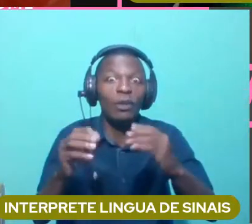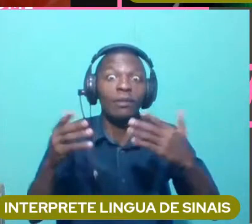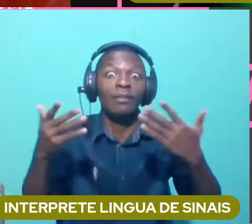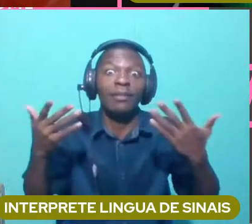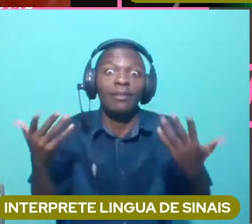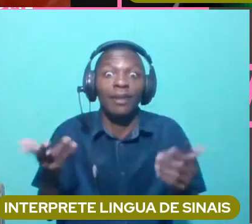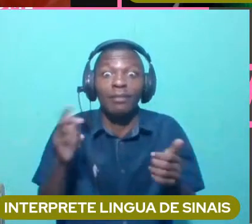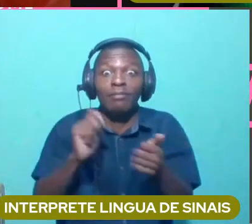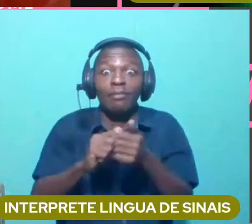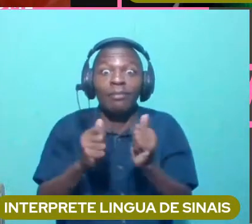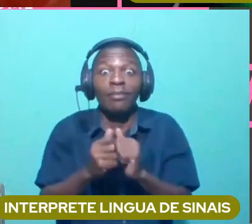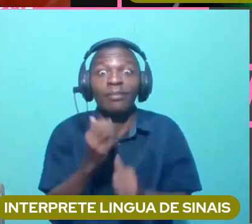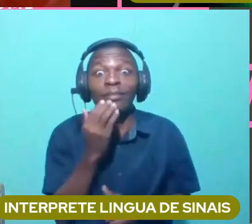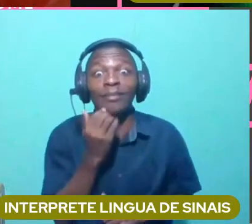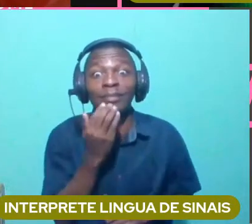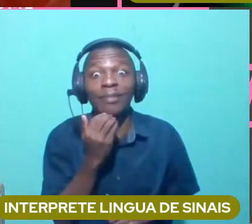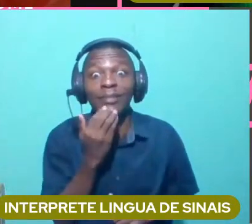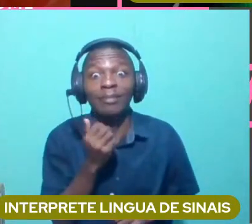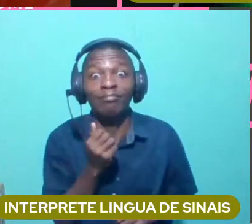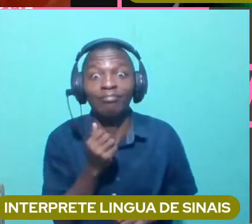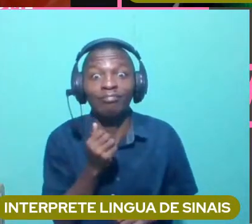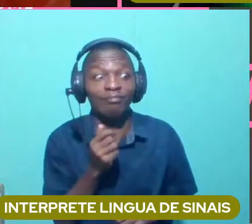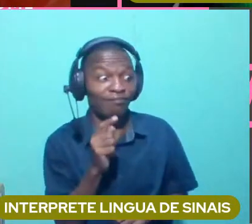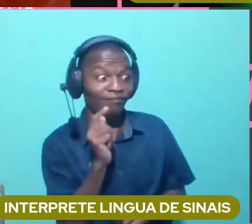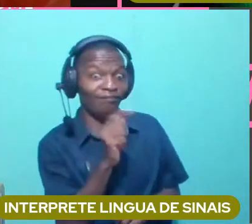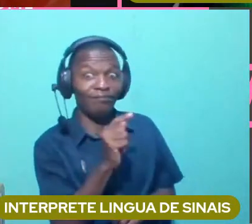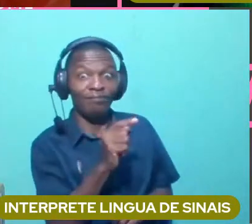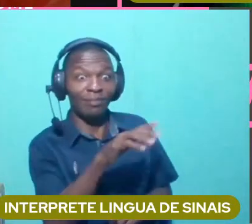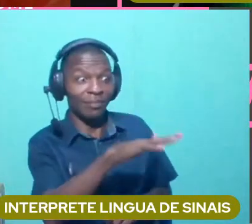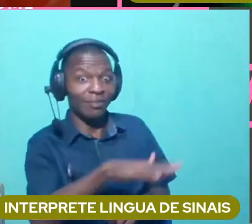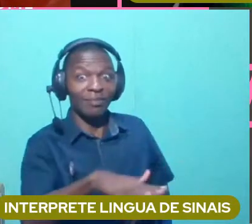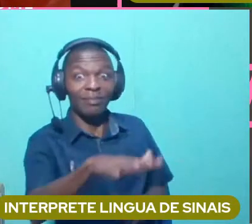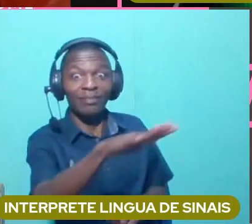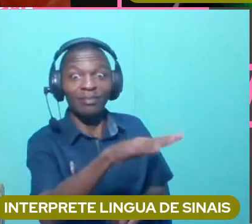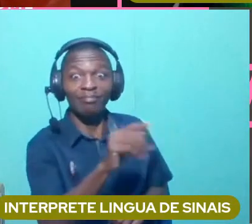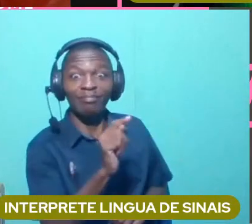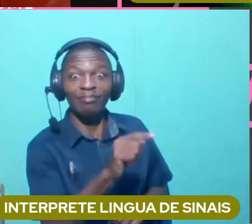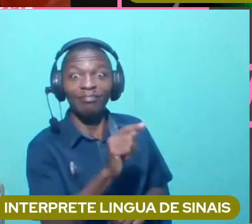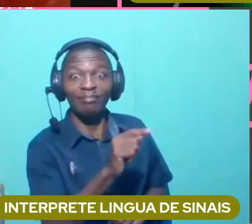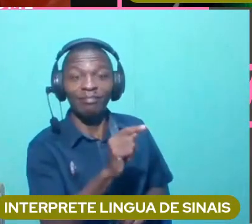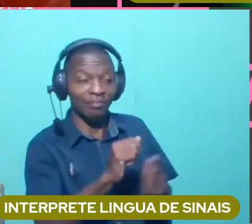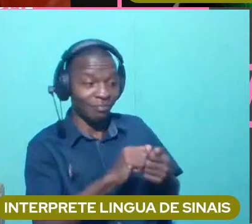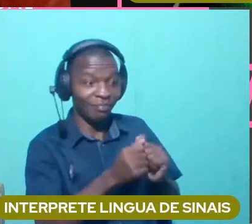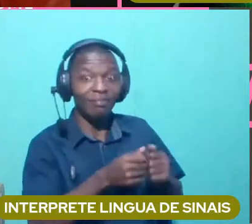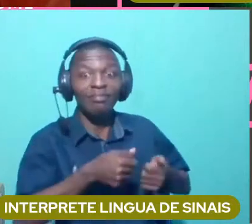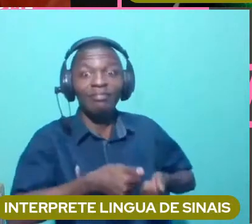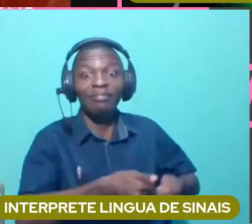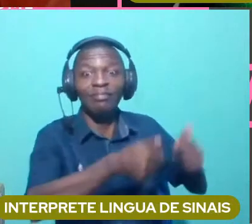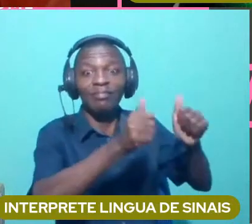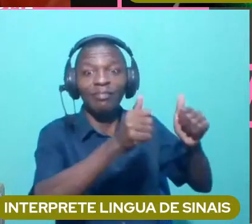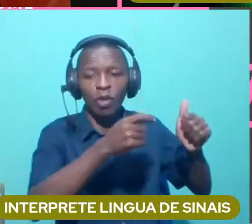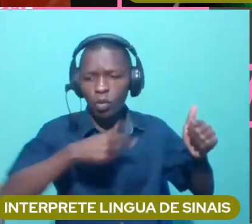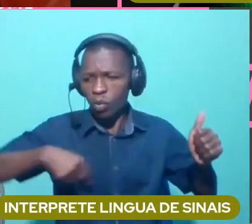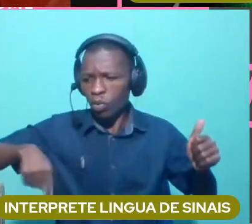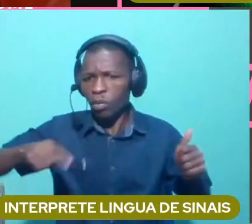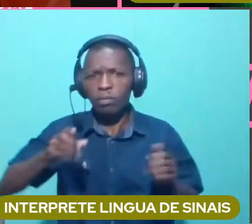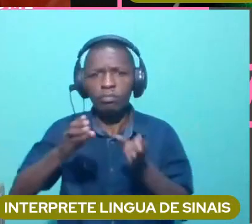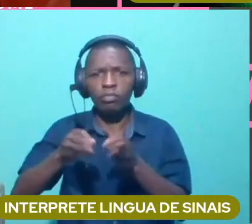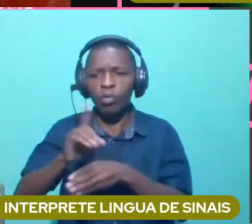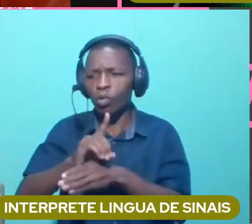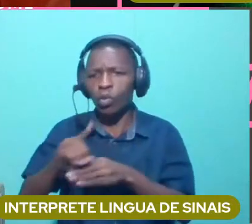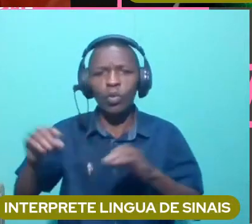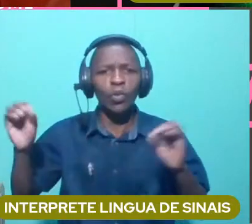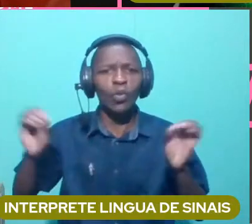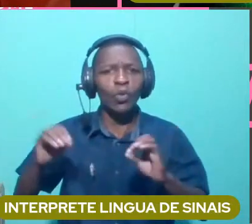vulneráveis ou não vulneráveis, porque é verdade que a vulnerabilidade é tudo aquilo